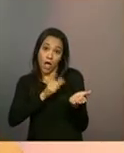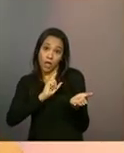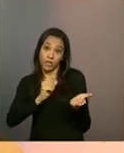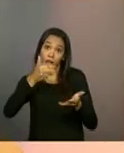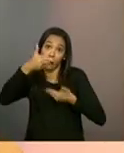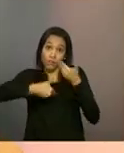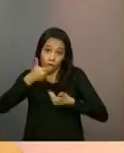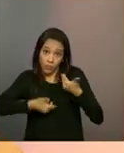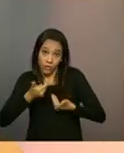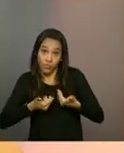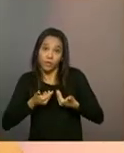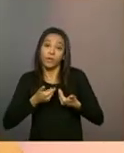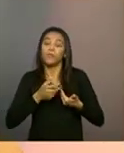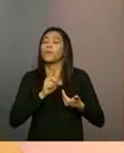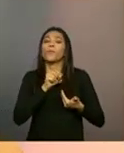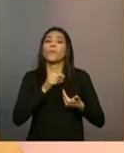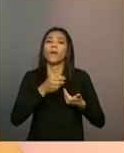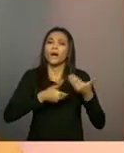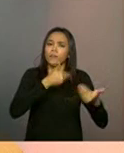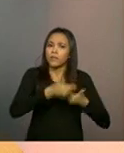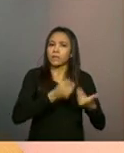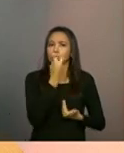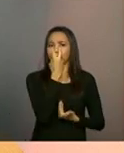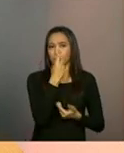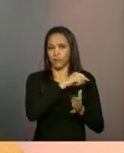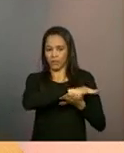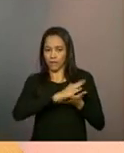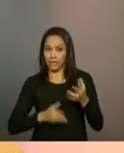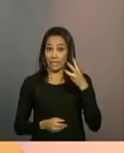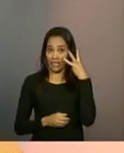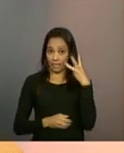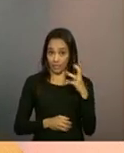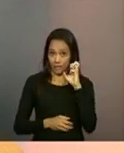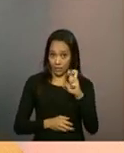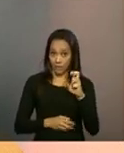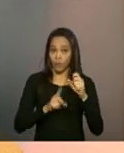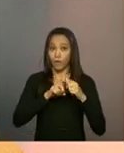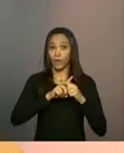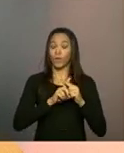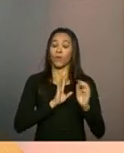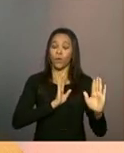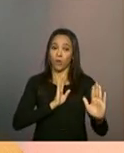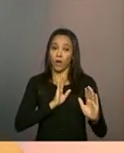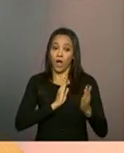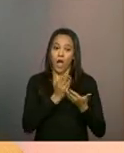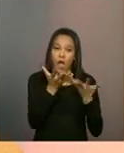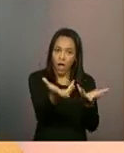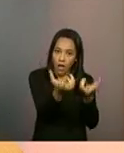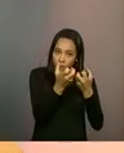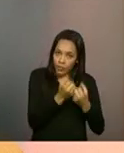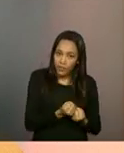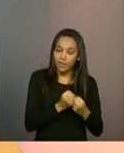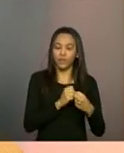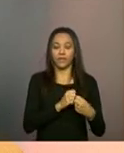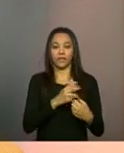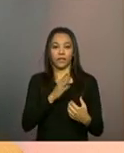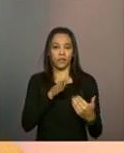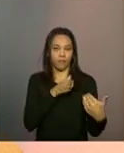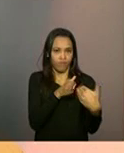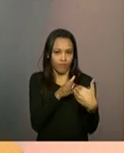atendimento, ele compreende cinco ações. Acolhida, ação particularizada, oficina com famílias,